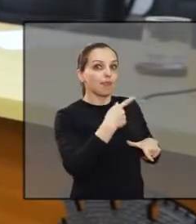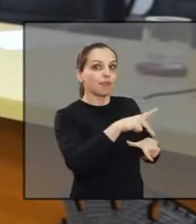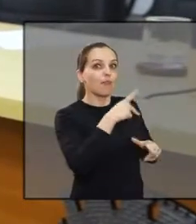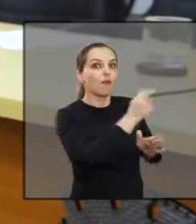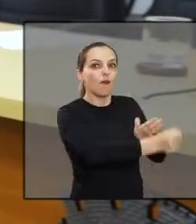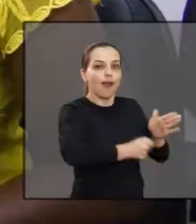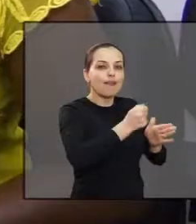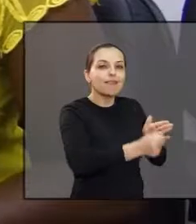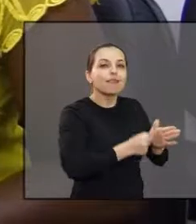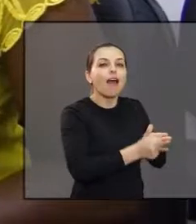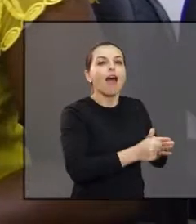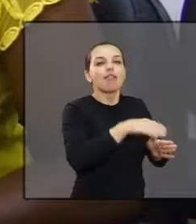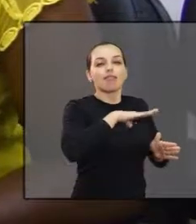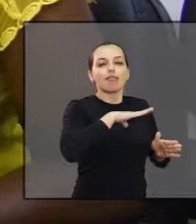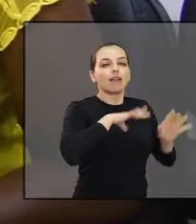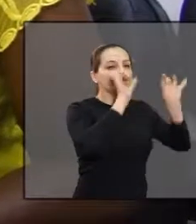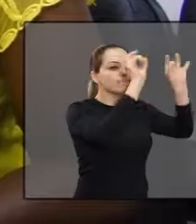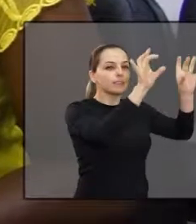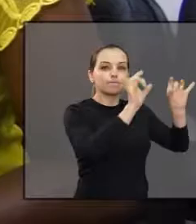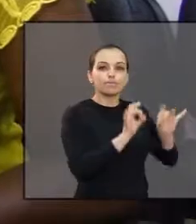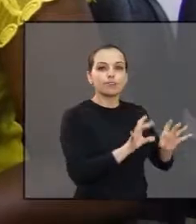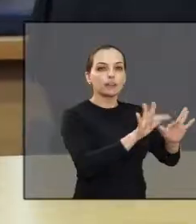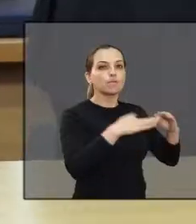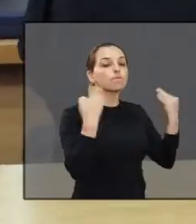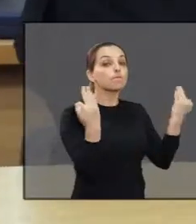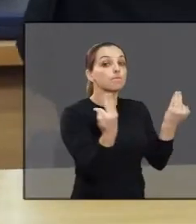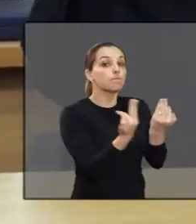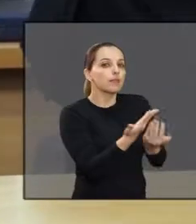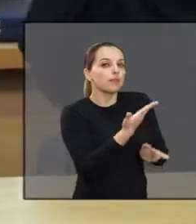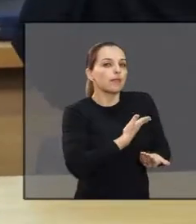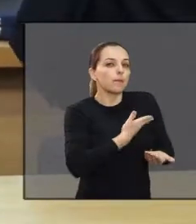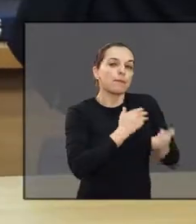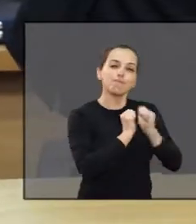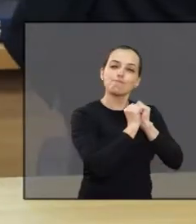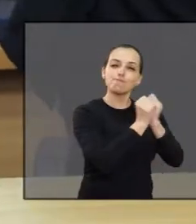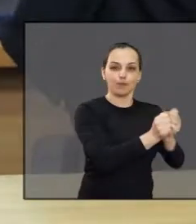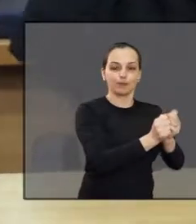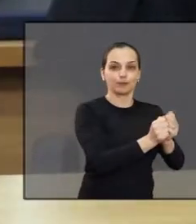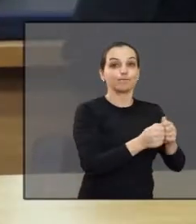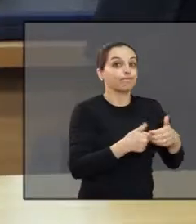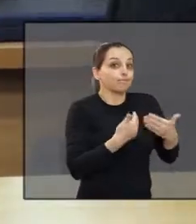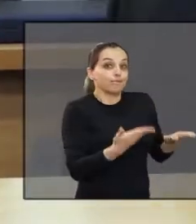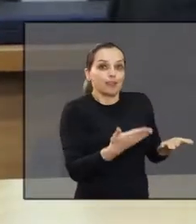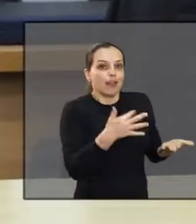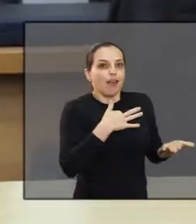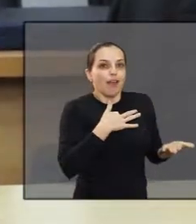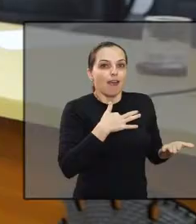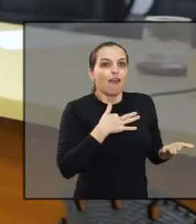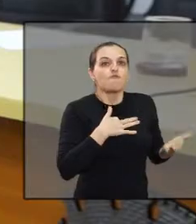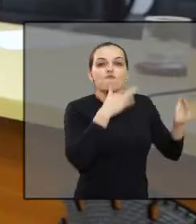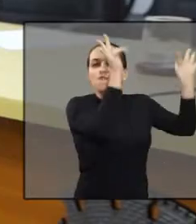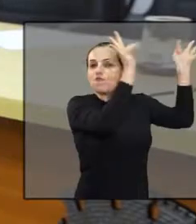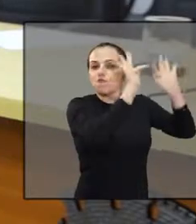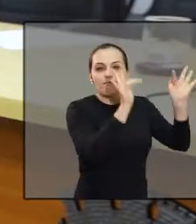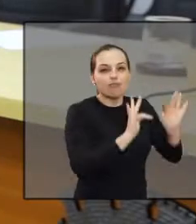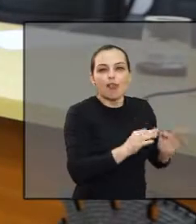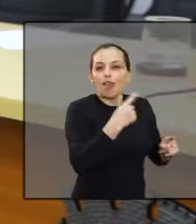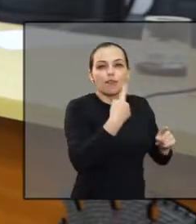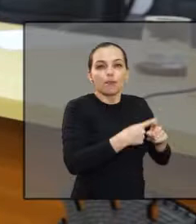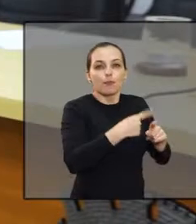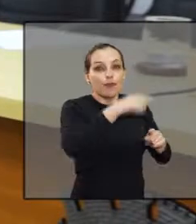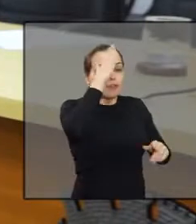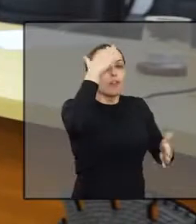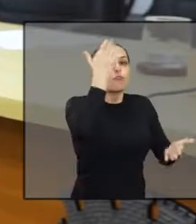onde eu nasci, com as pessoas da minha família, com os meus amigos, é sempre muito especial. Então eu estou muito feliz, porque eu acredito muito que o